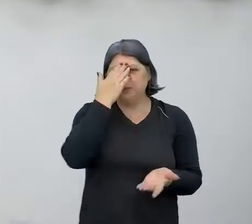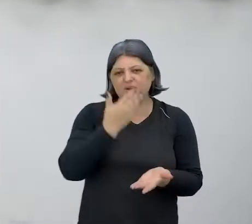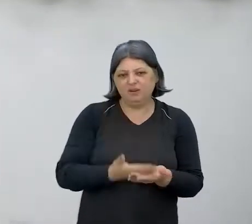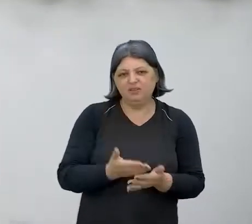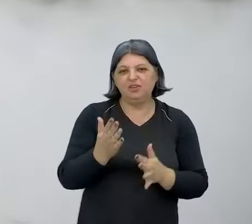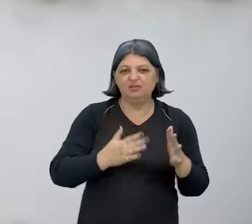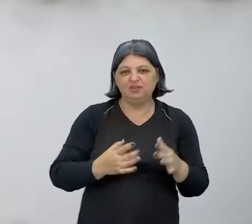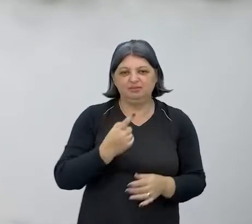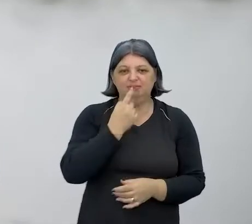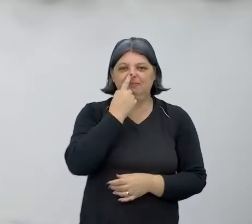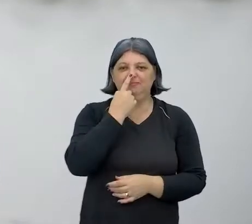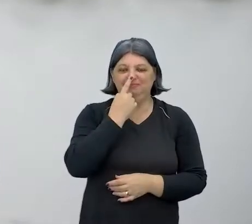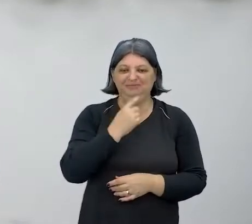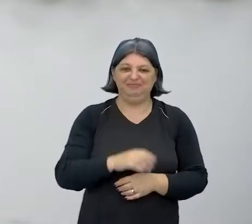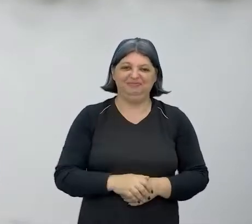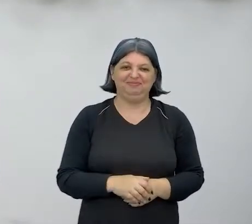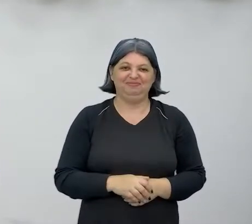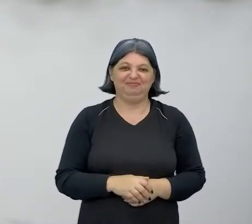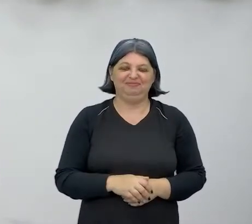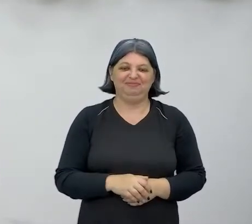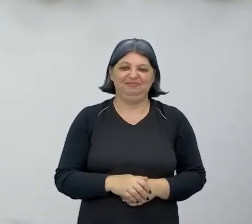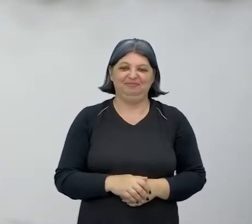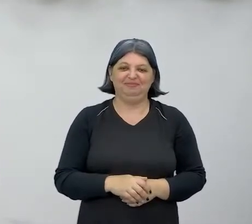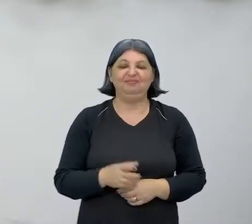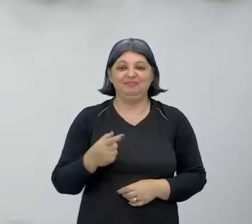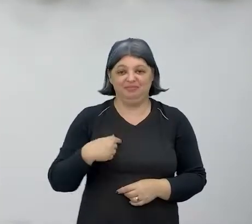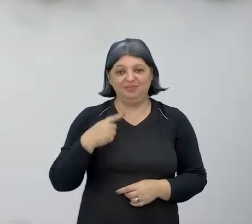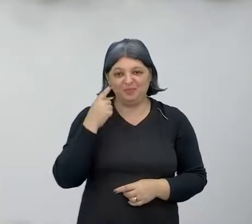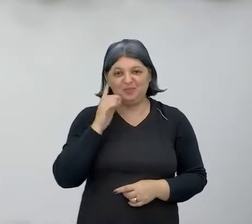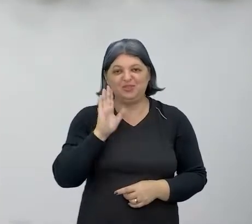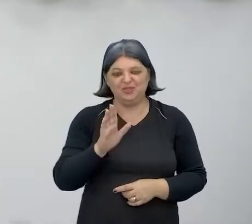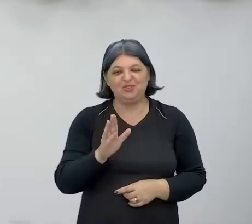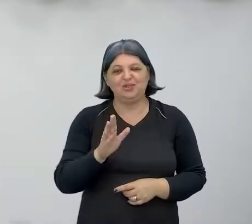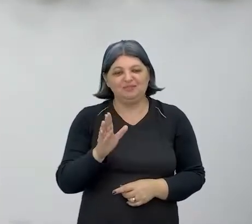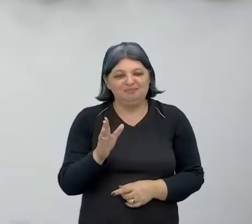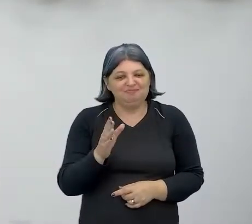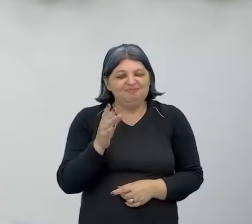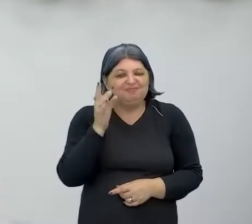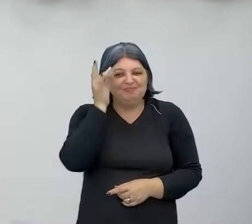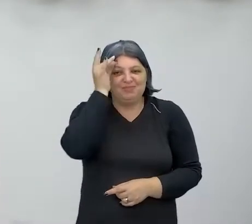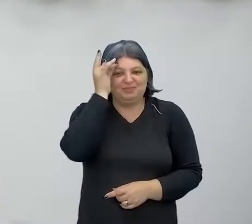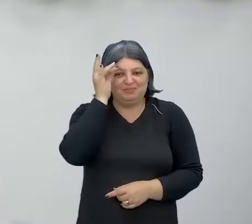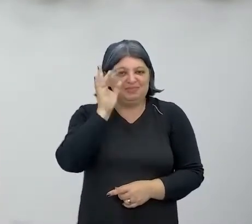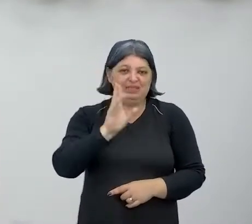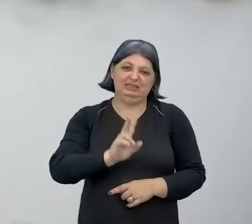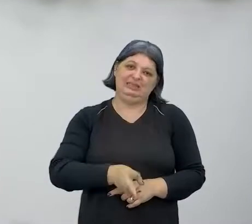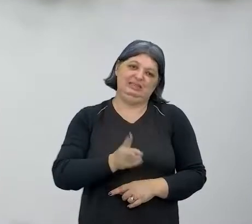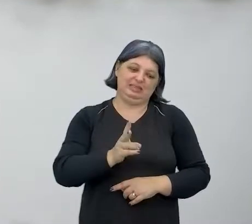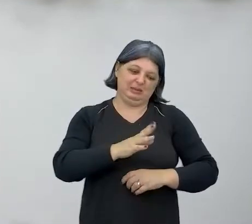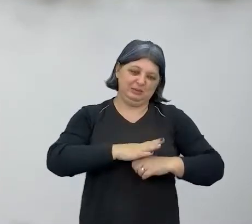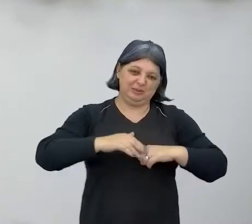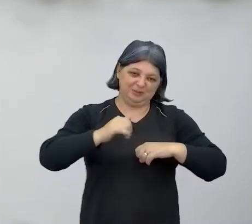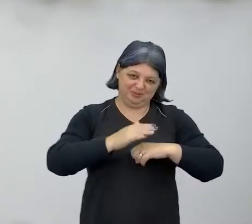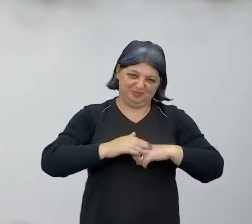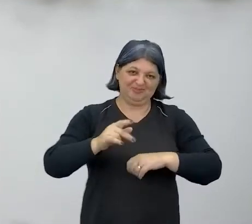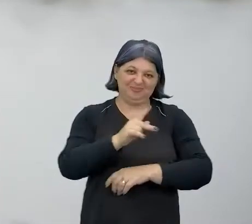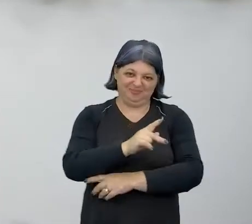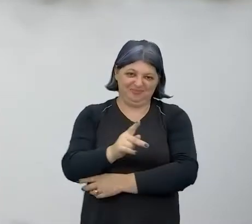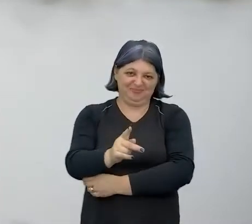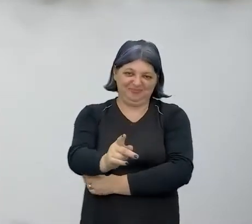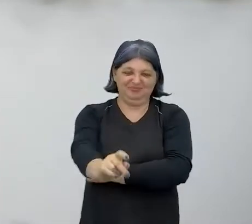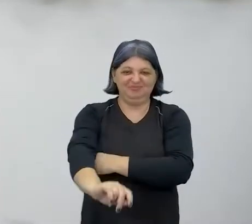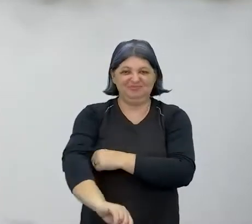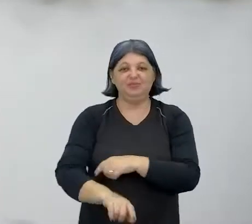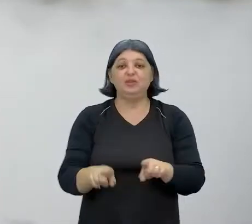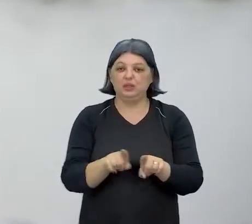afetividade, eu guardei isso das minhas professoras. Eu sempre recebi muito afeto das minhas professoras e trouxe isso para os